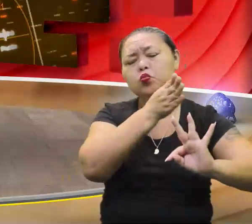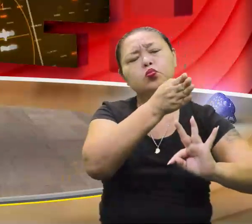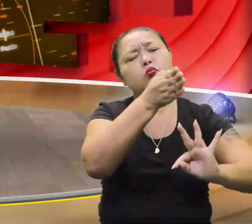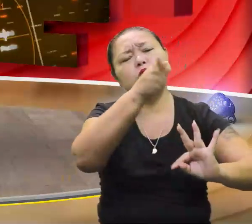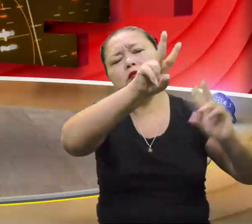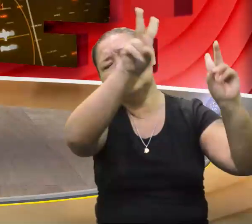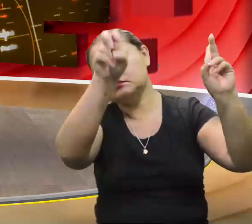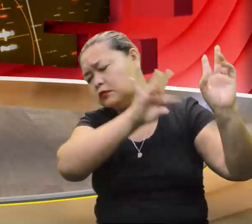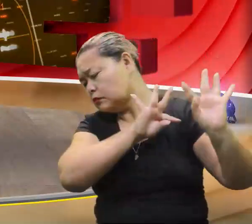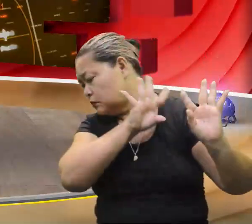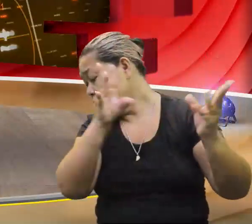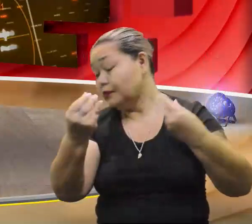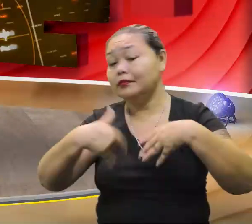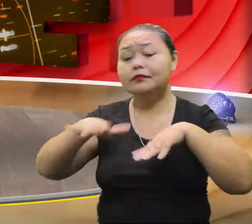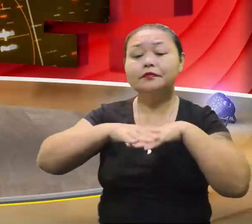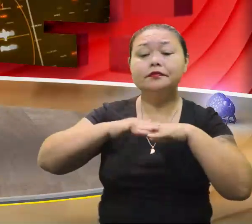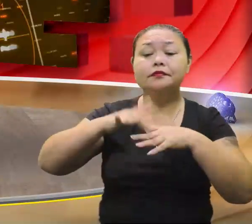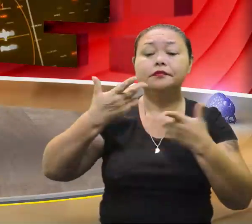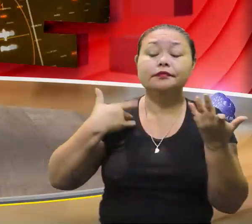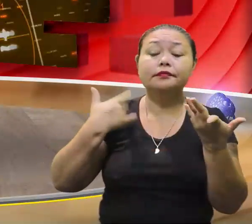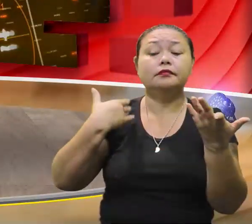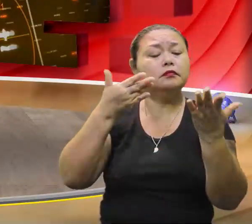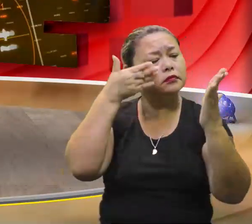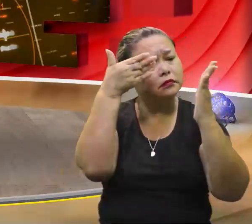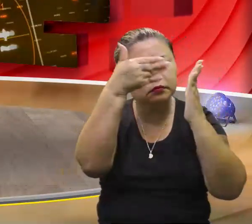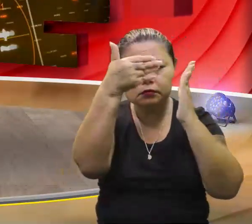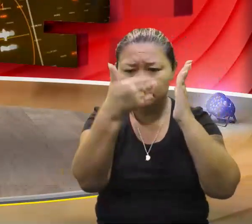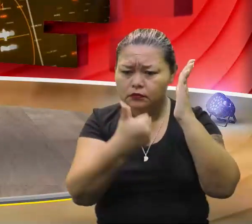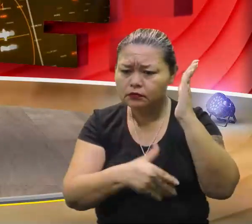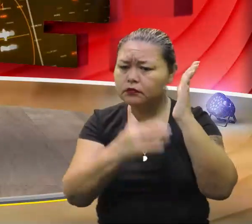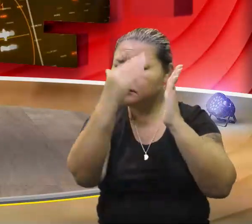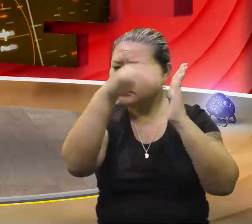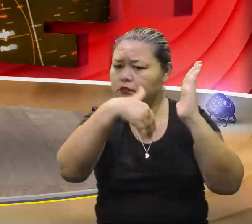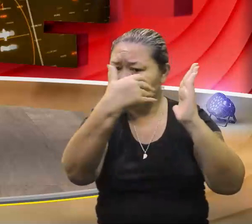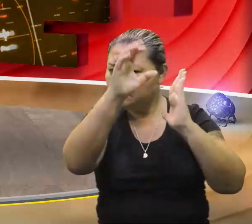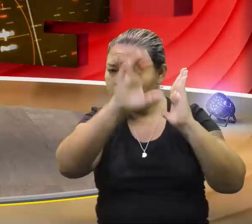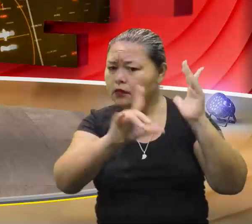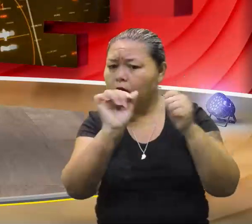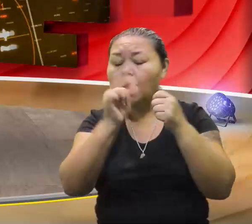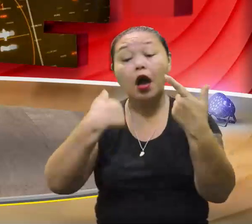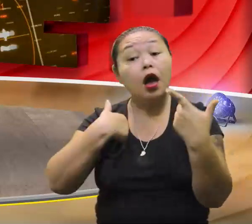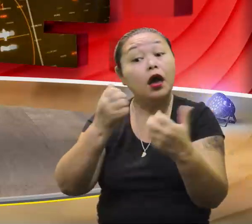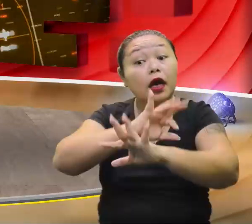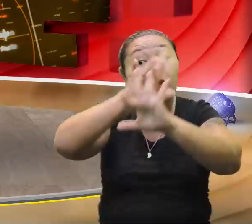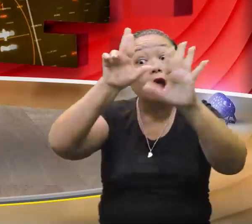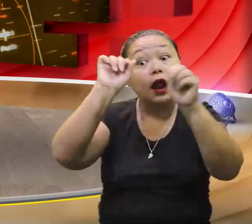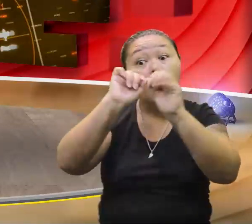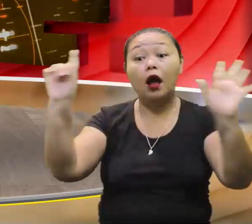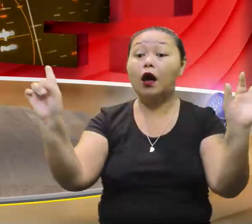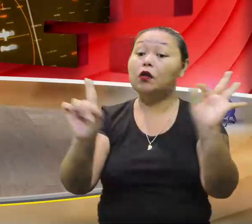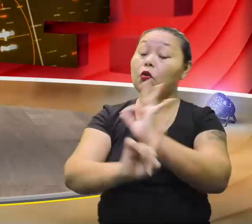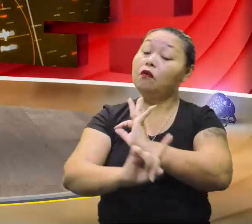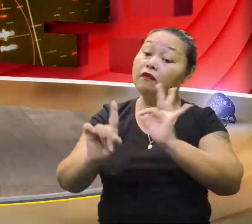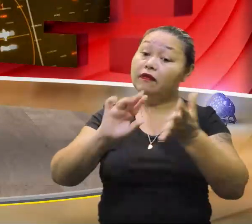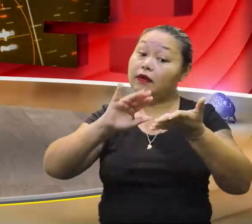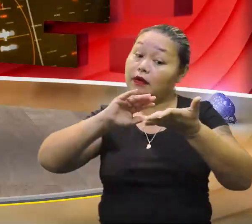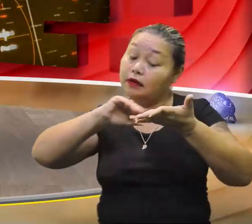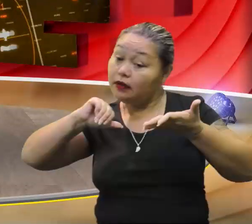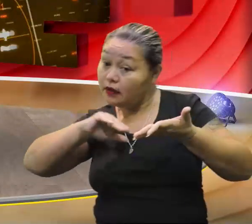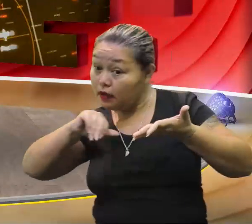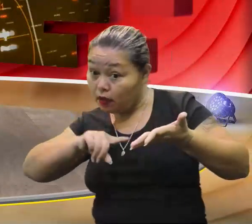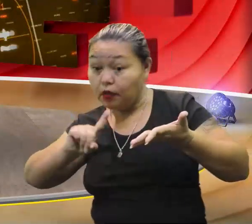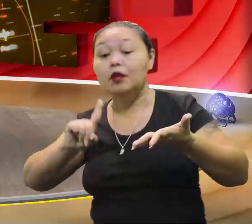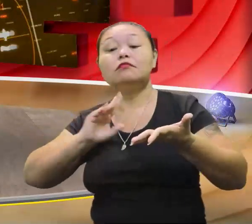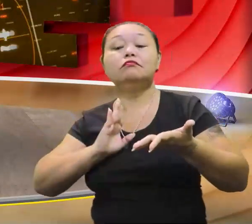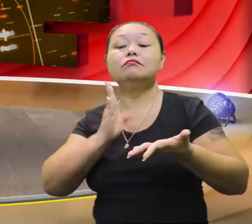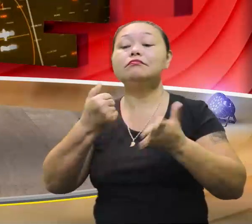o assunto de matemática, né? Seguimos a risco o nosso componente curricular e, claro, não fica nenhum assunto sem ser tratado.